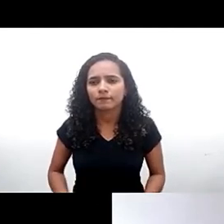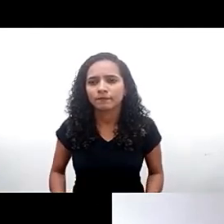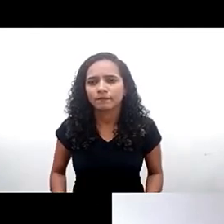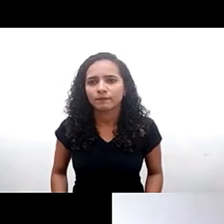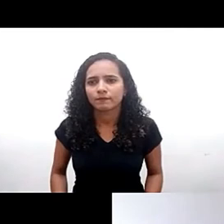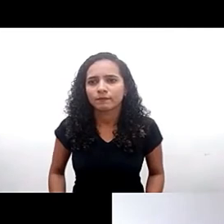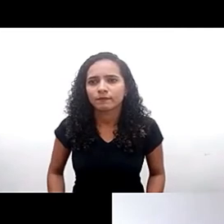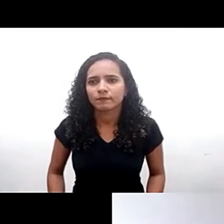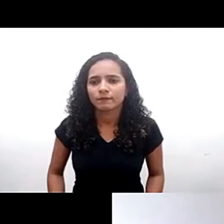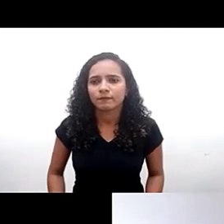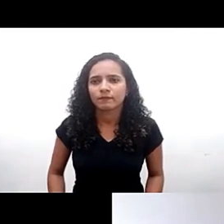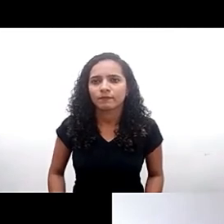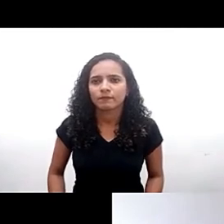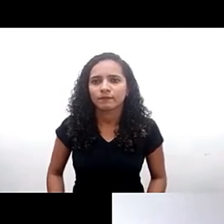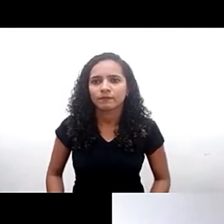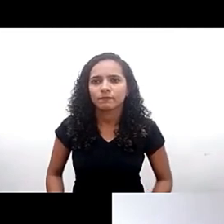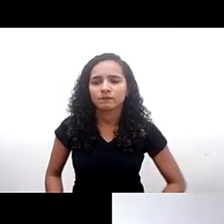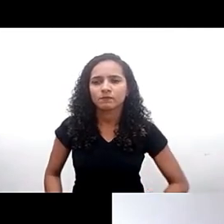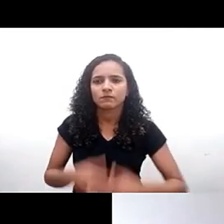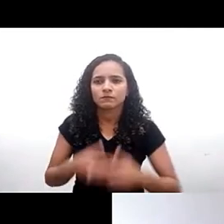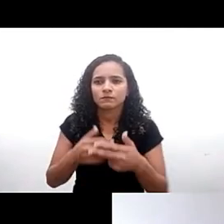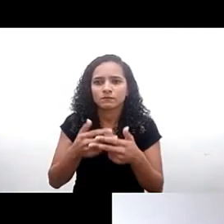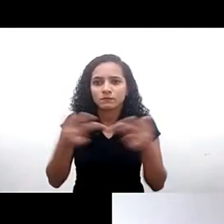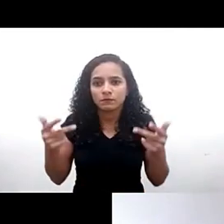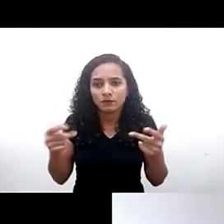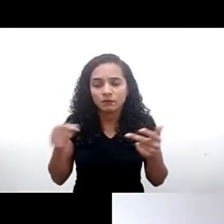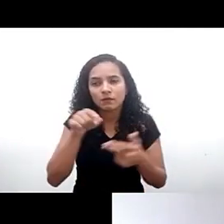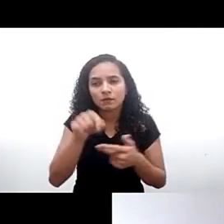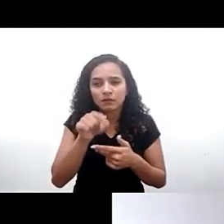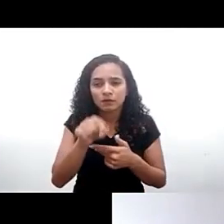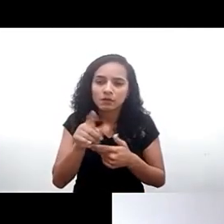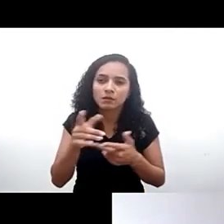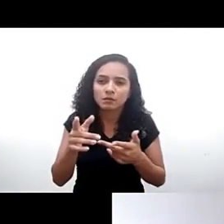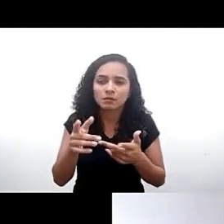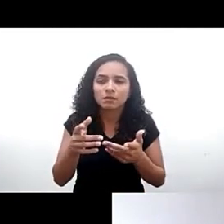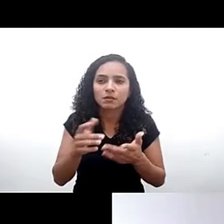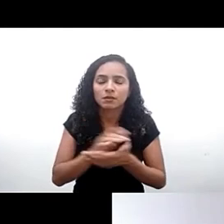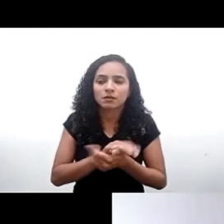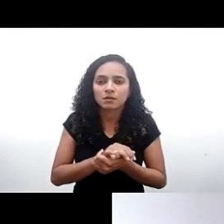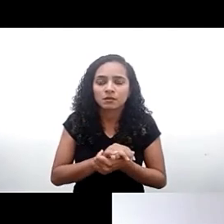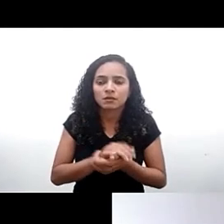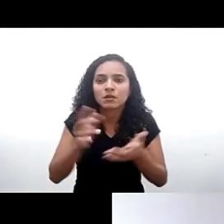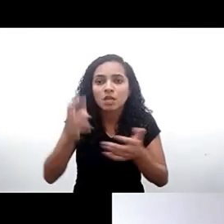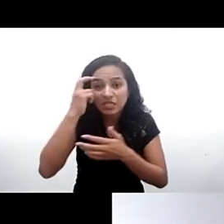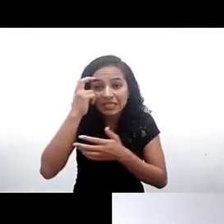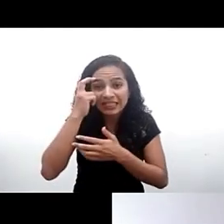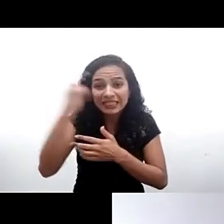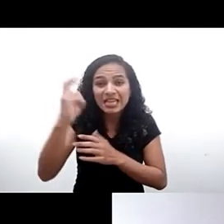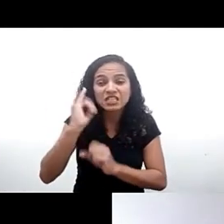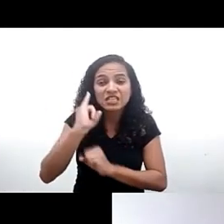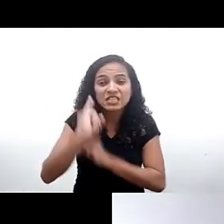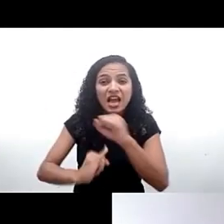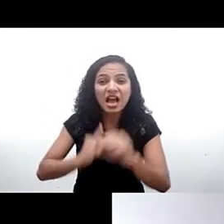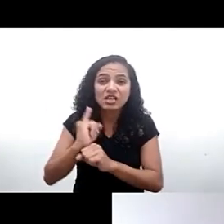com esses serviços e produtos também social e sociedade que gostaria já de trazer e